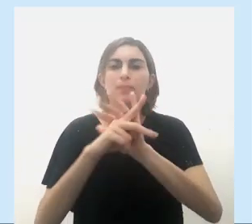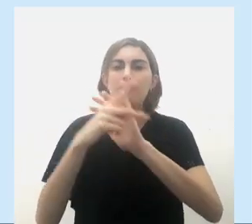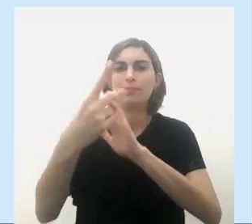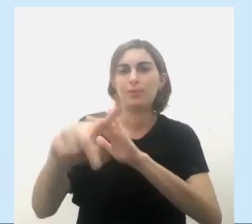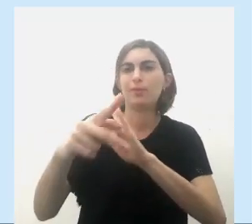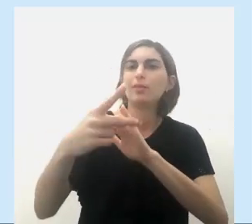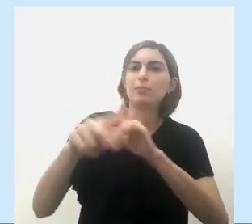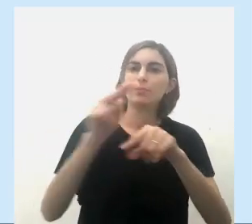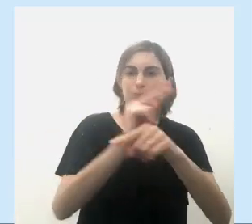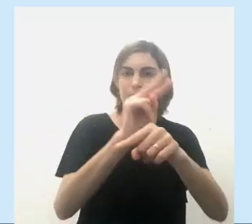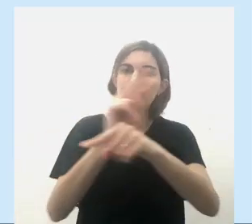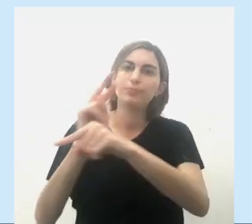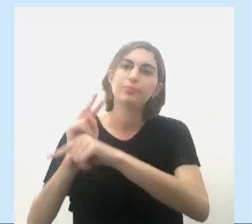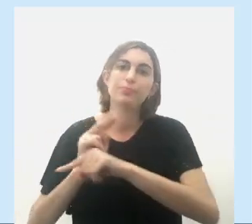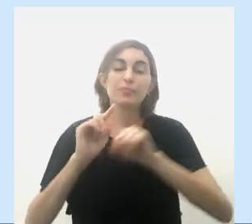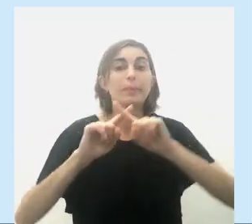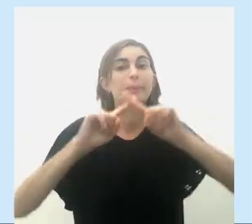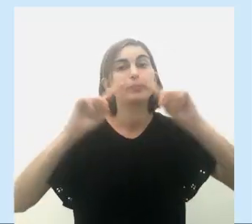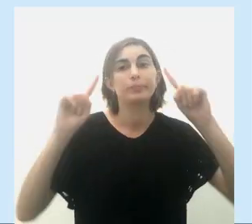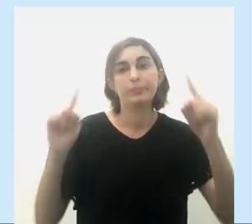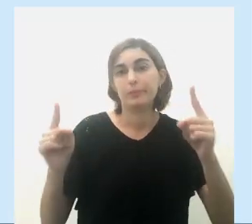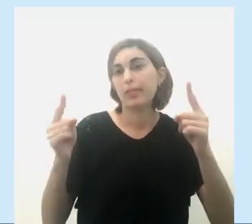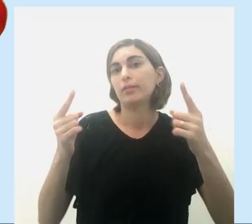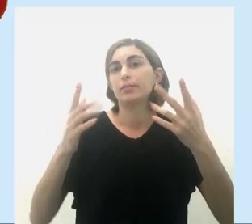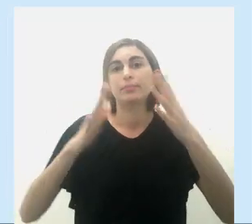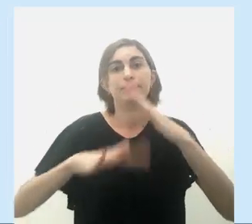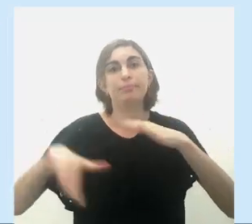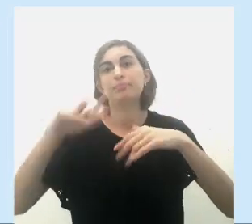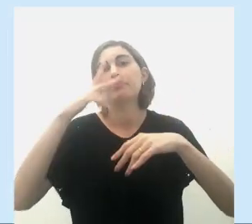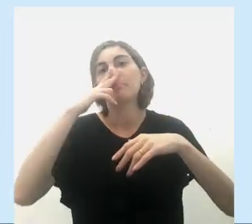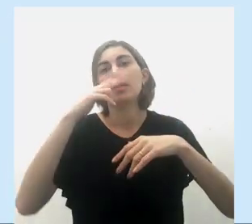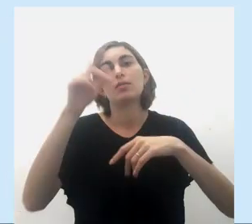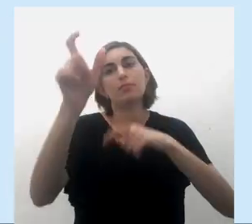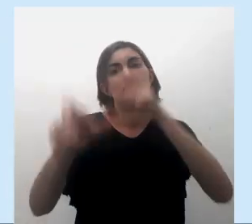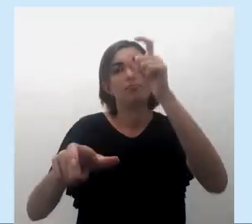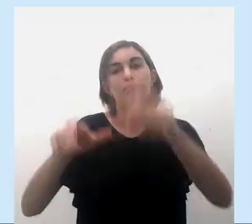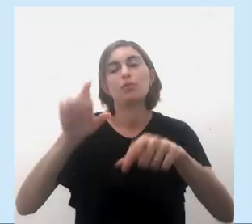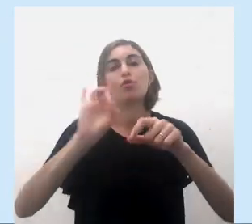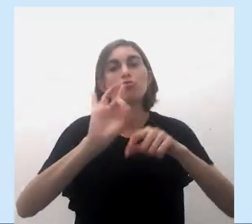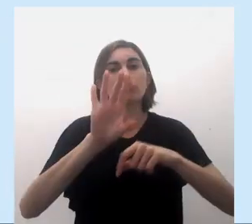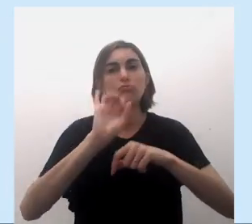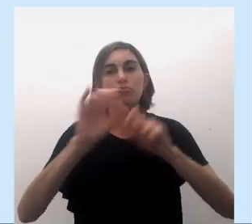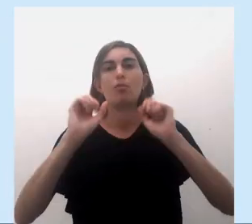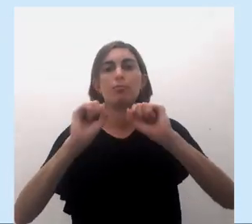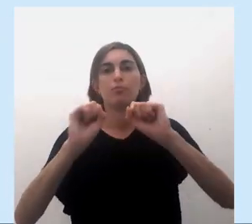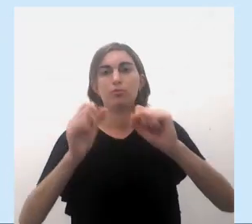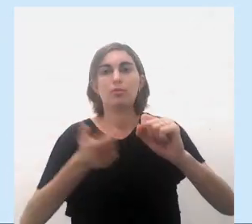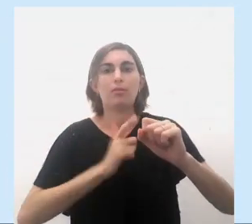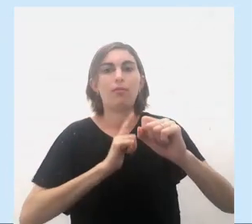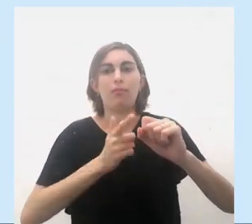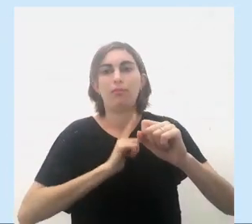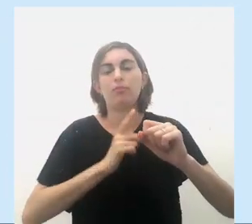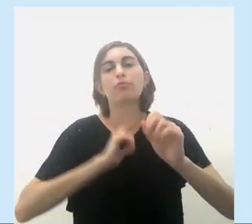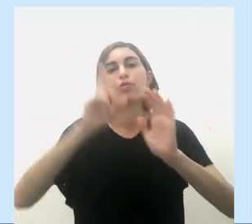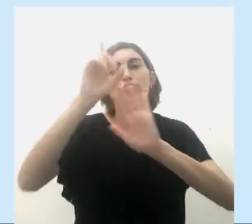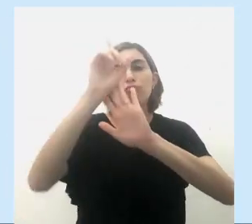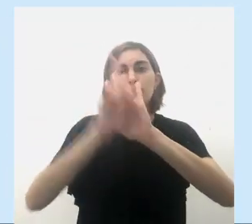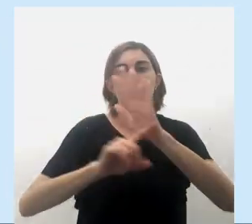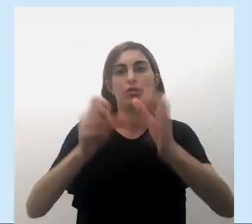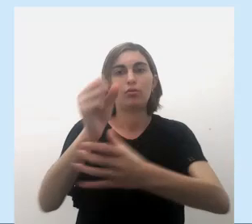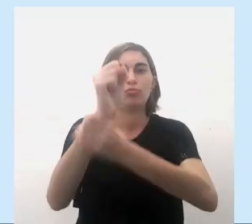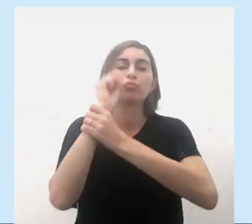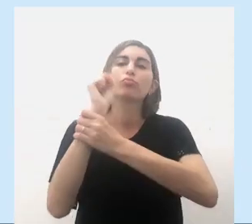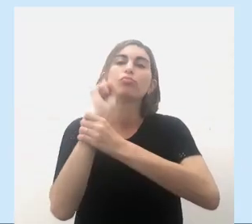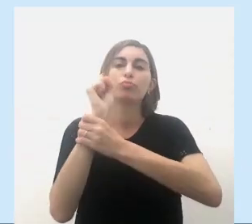para sua proteção, mas os mesmos só poderiam ter esses